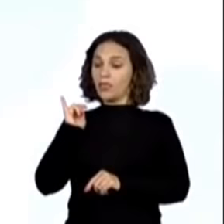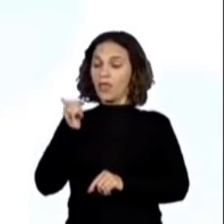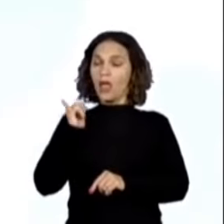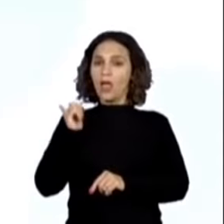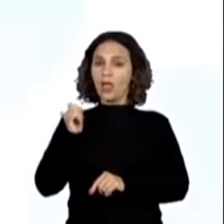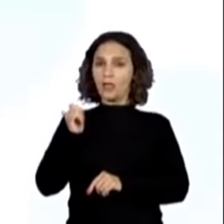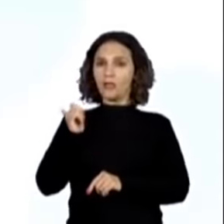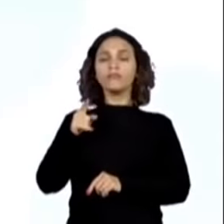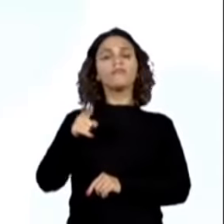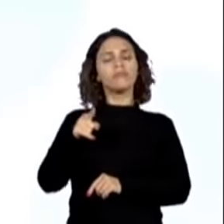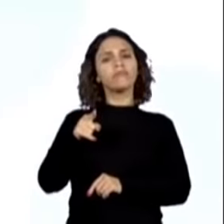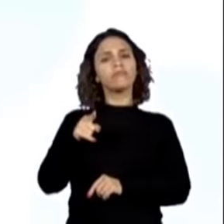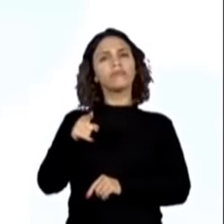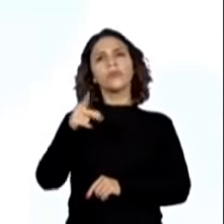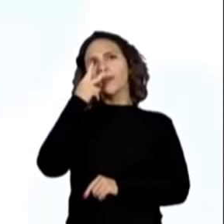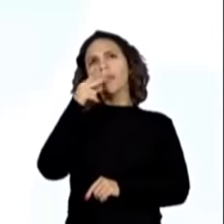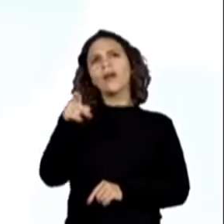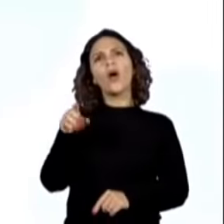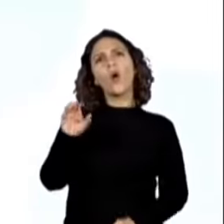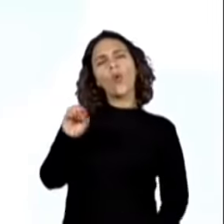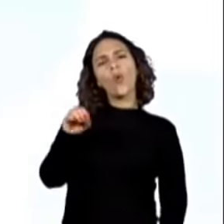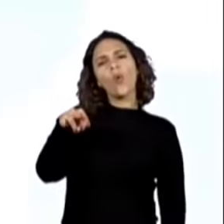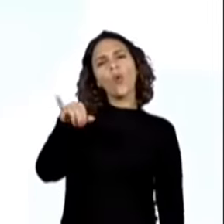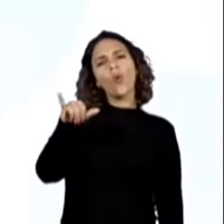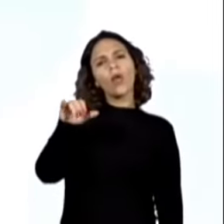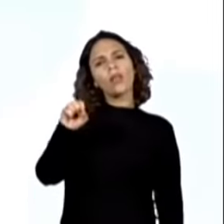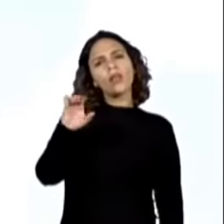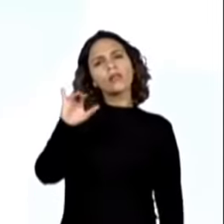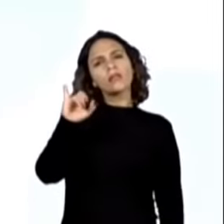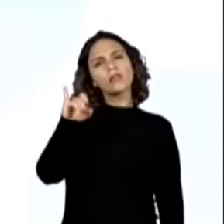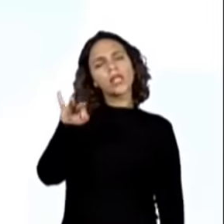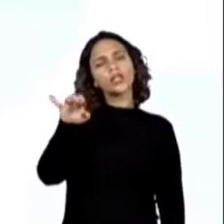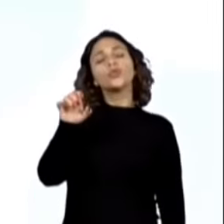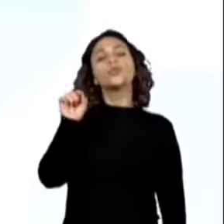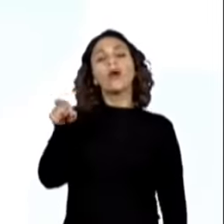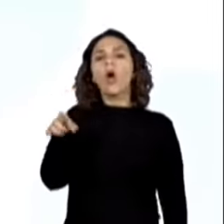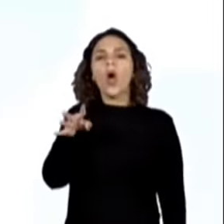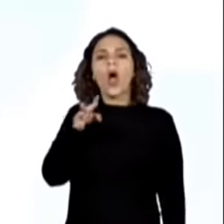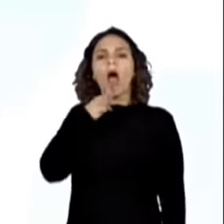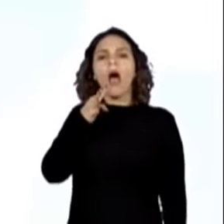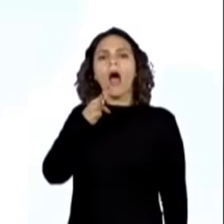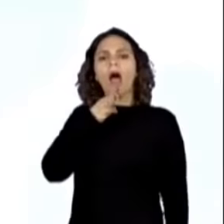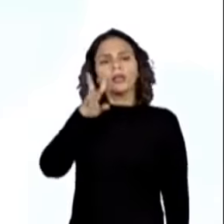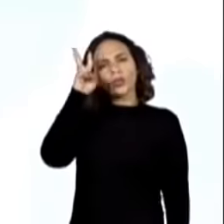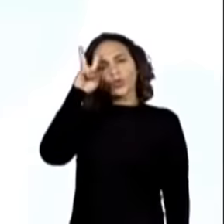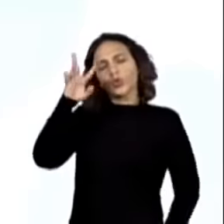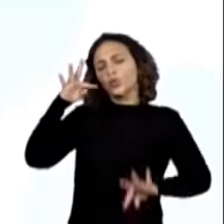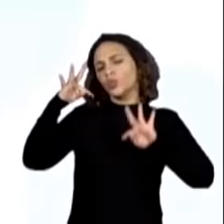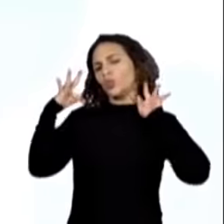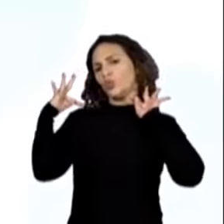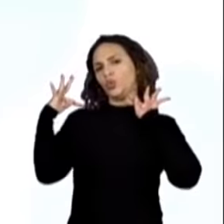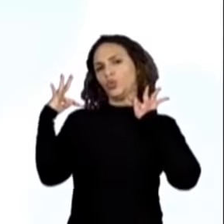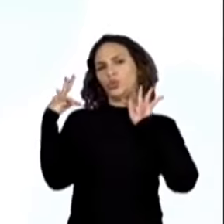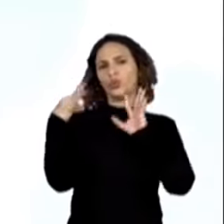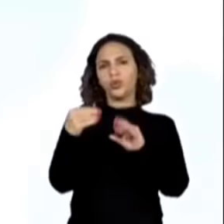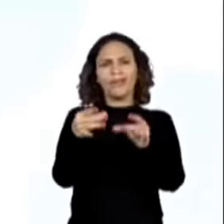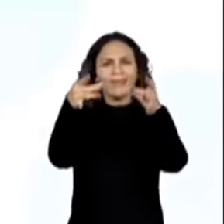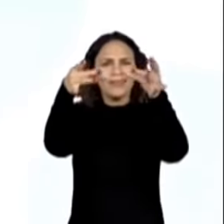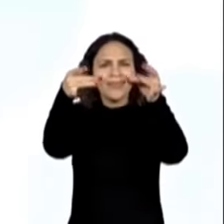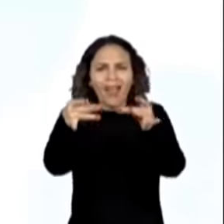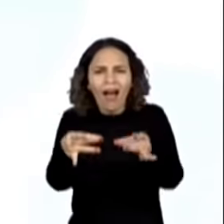onisciente. O quer dizer isso? Ou seja, ele conhece toda a história e os